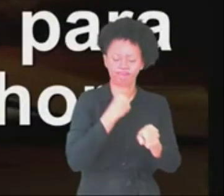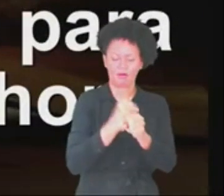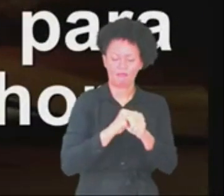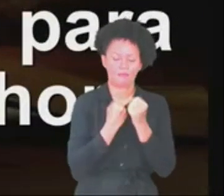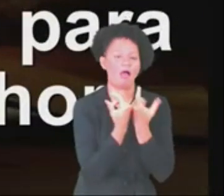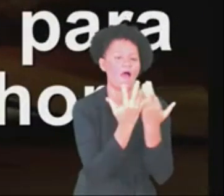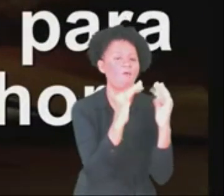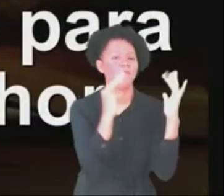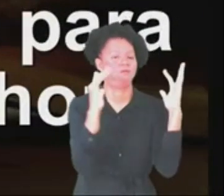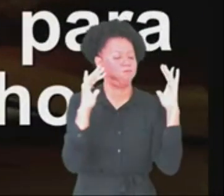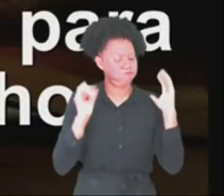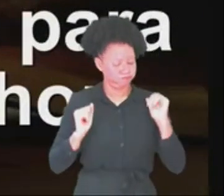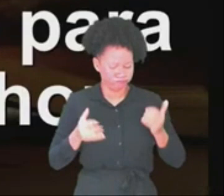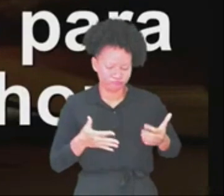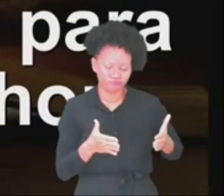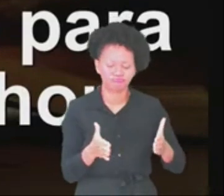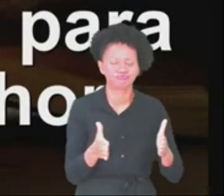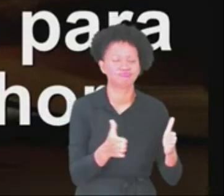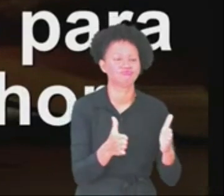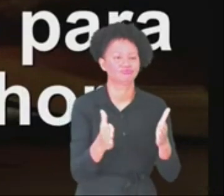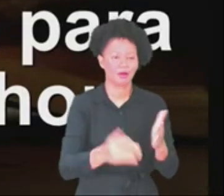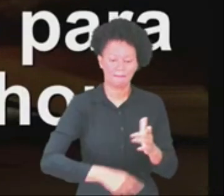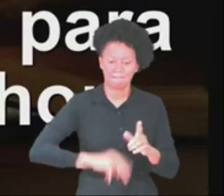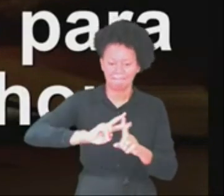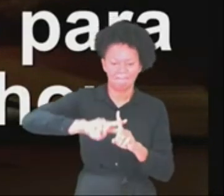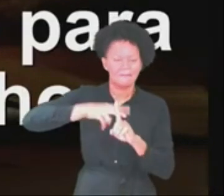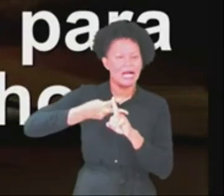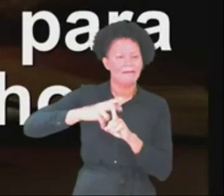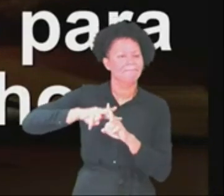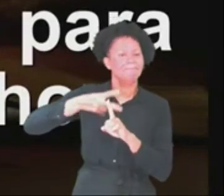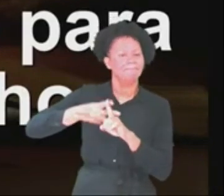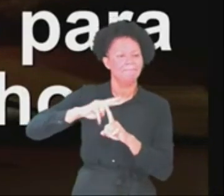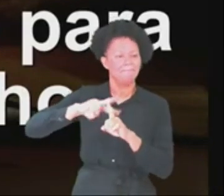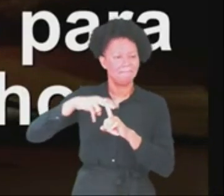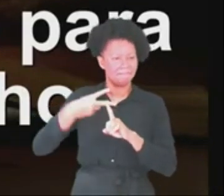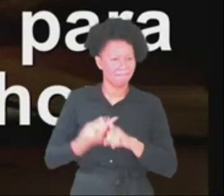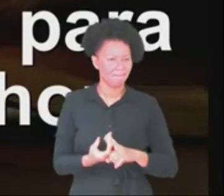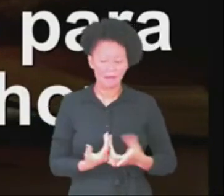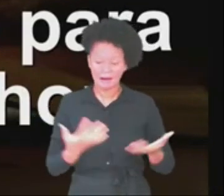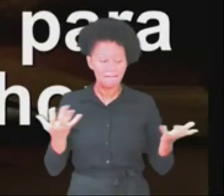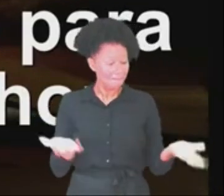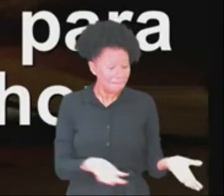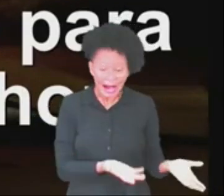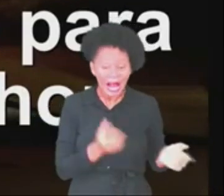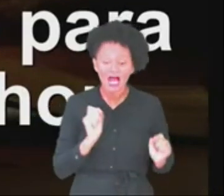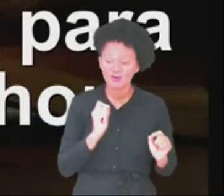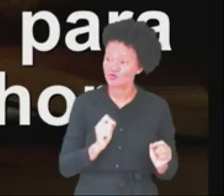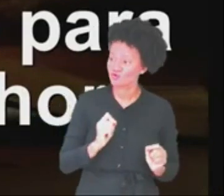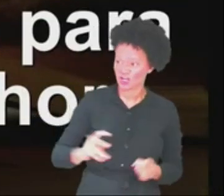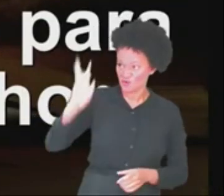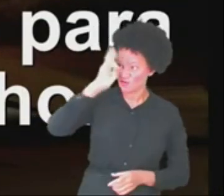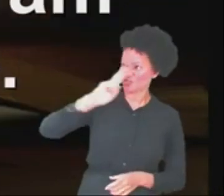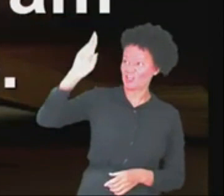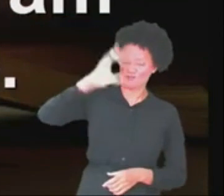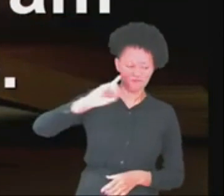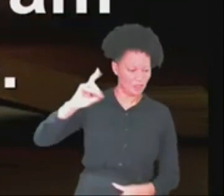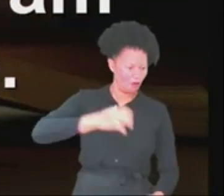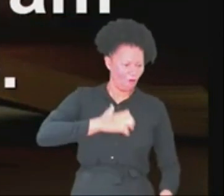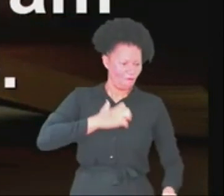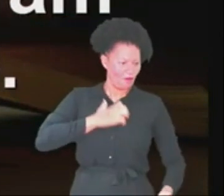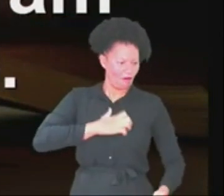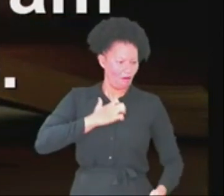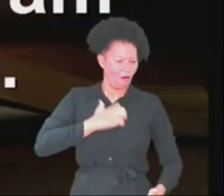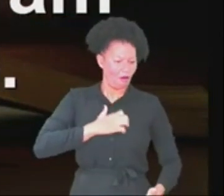maneira que Acabe fez muito mais para irritar ao Senhor Deus de Israel